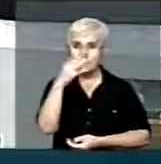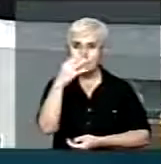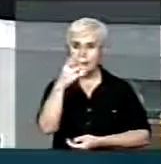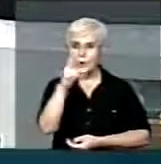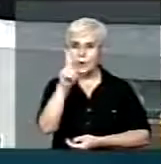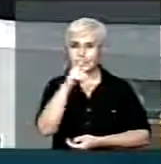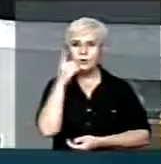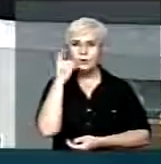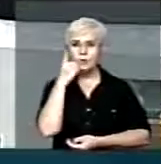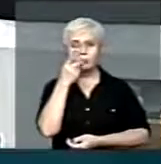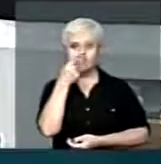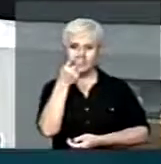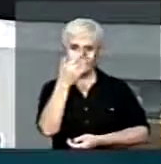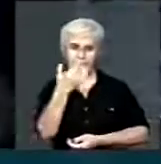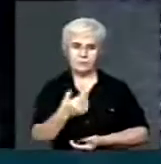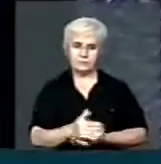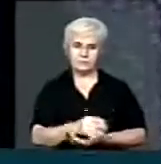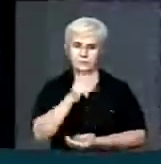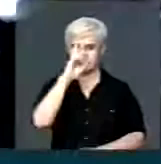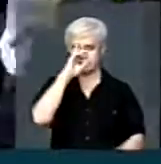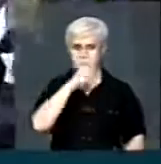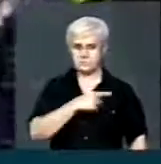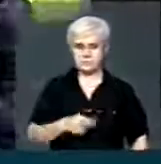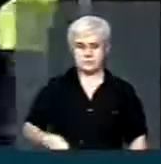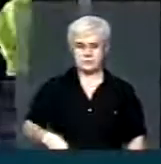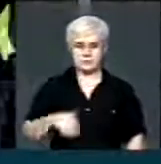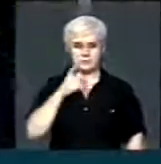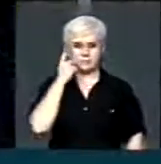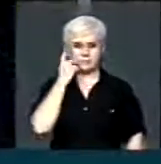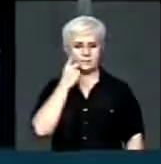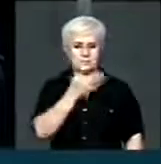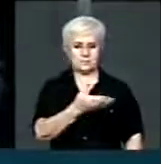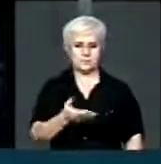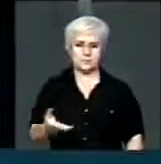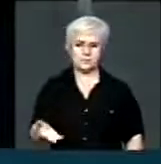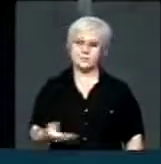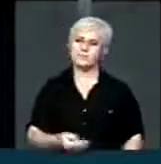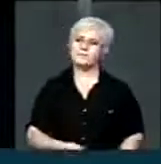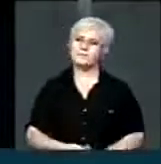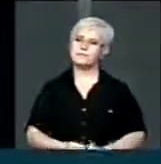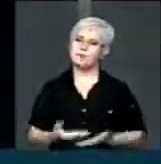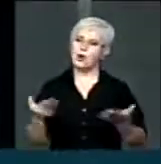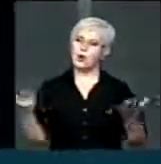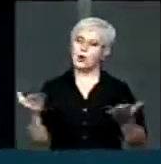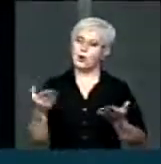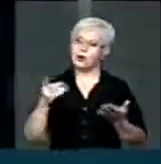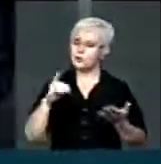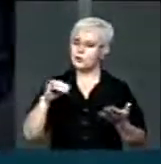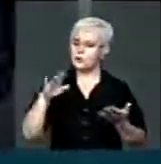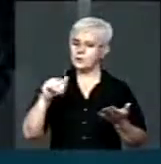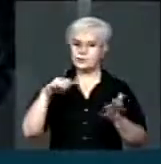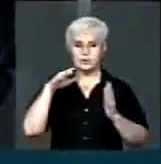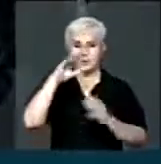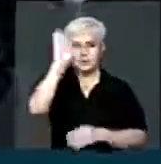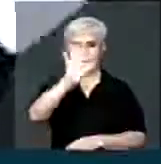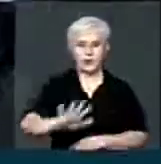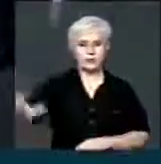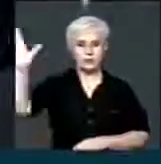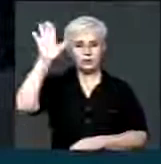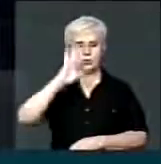Senhor presidente, senhoras e senhores deputados, hoje é o dia nacional do autismo.